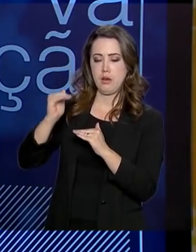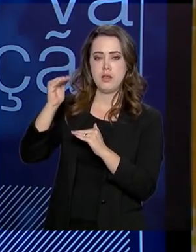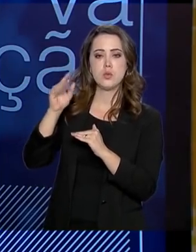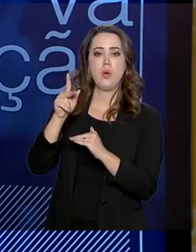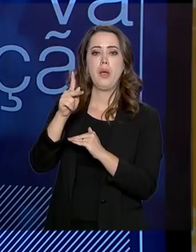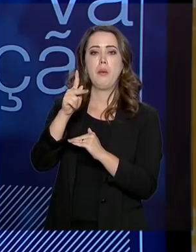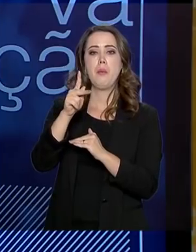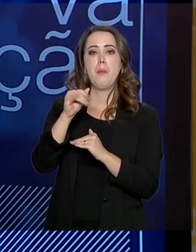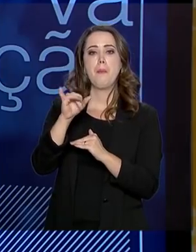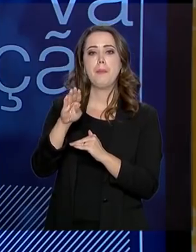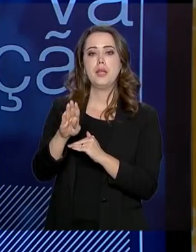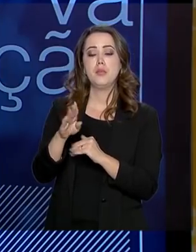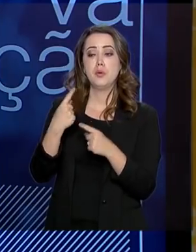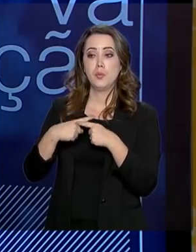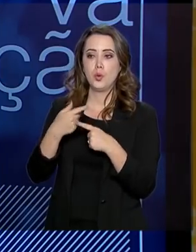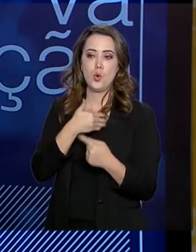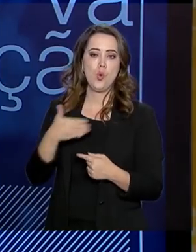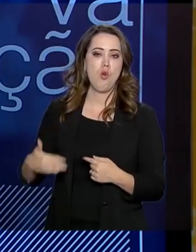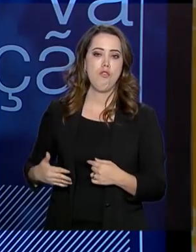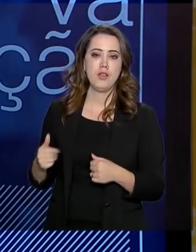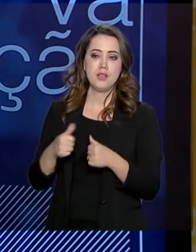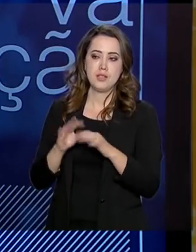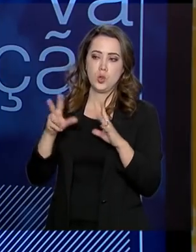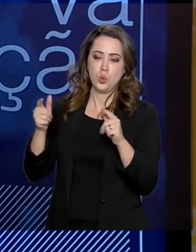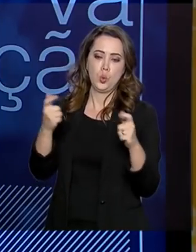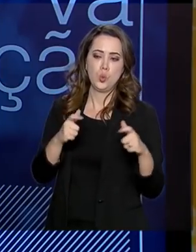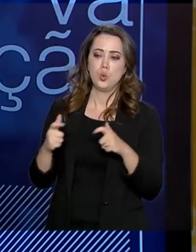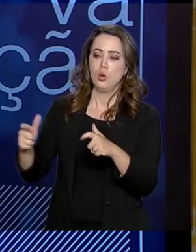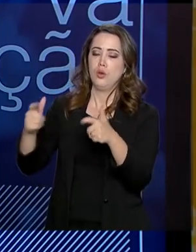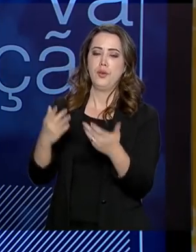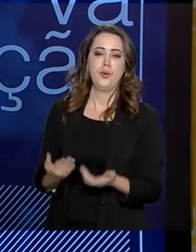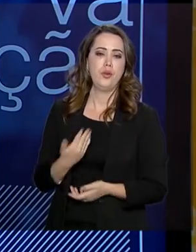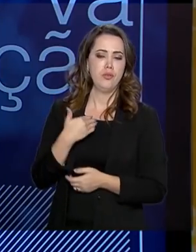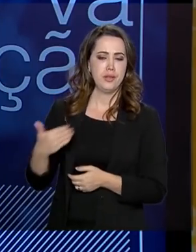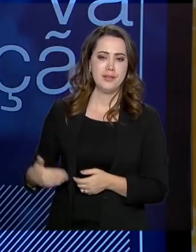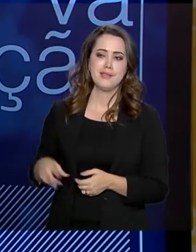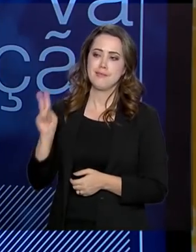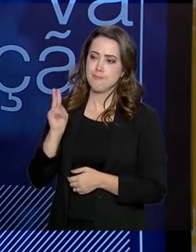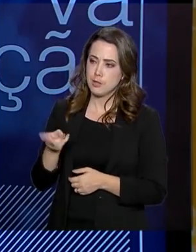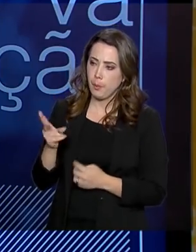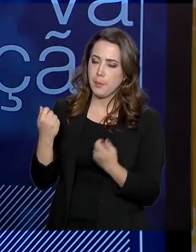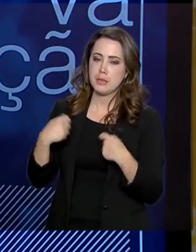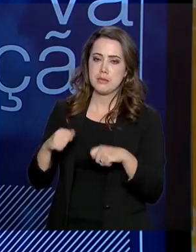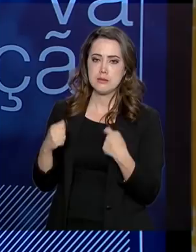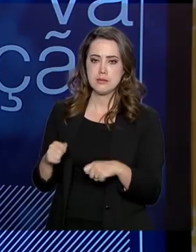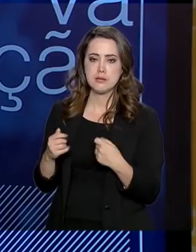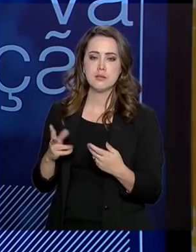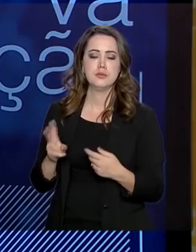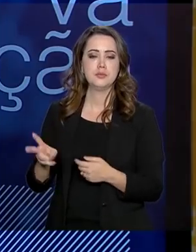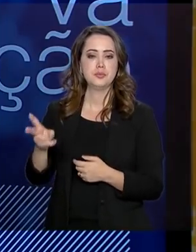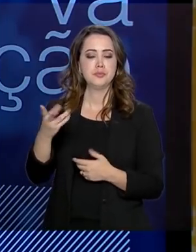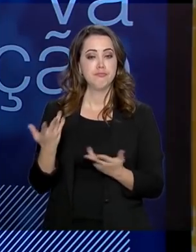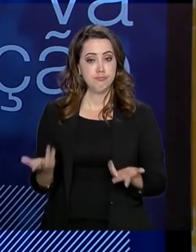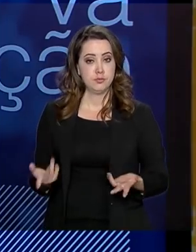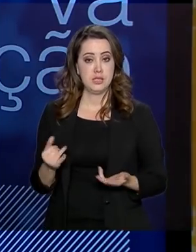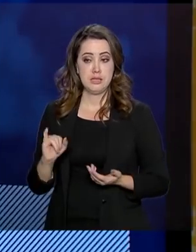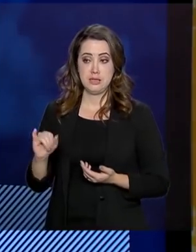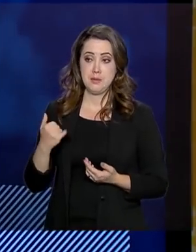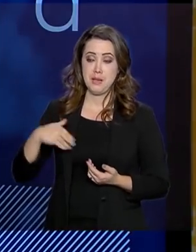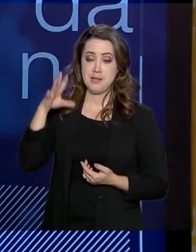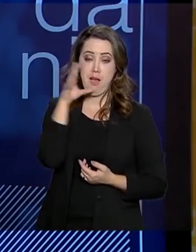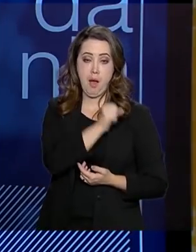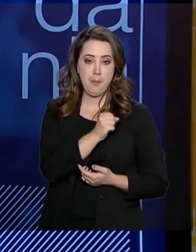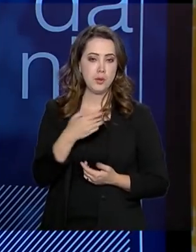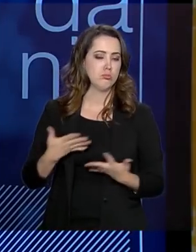economia porque o governo está presente em todas as transações. O governo é a única entidade que está em todo lugar. Então, a cada vez que ele se tornar mais